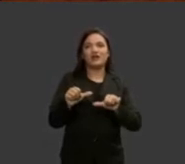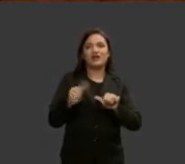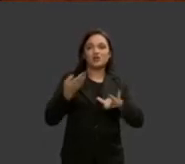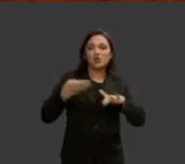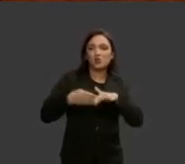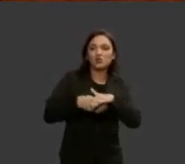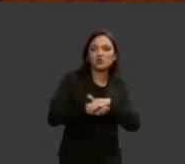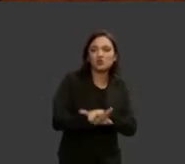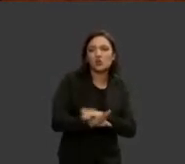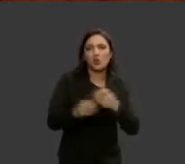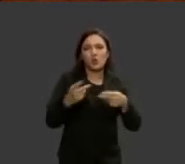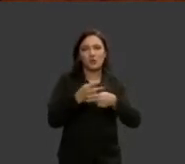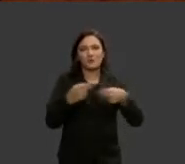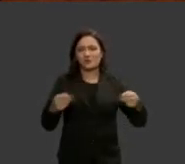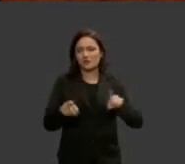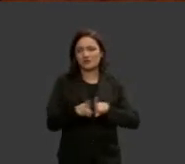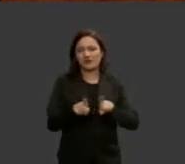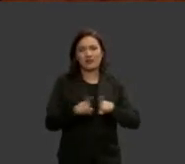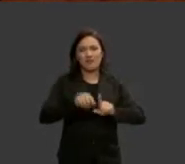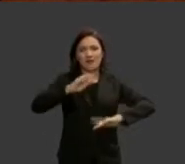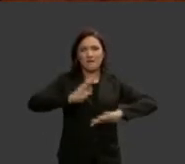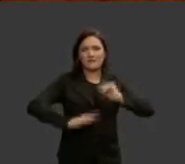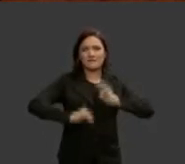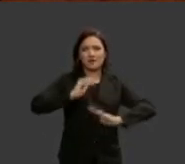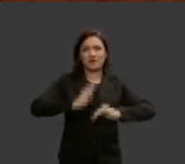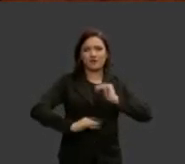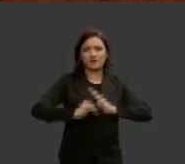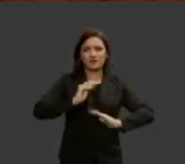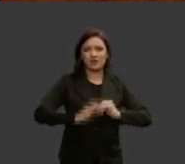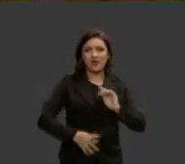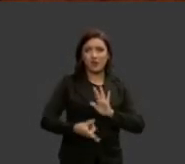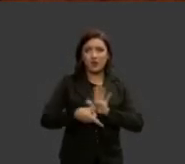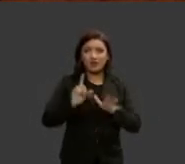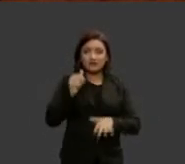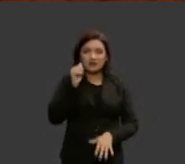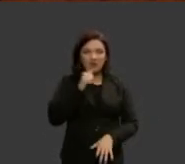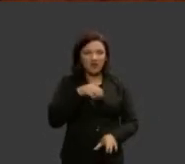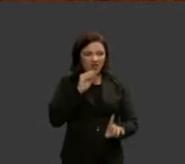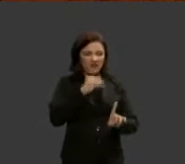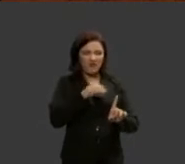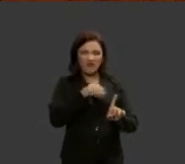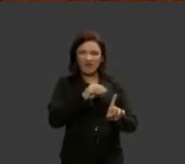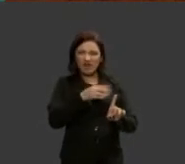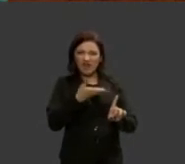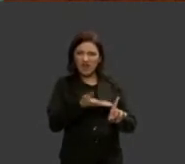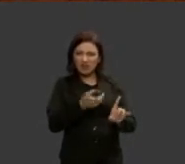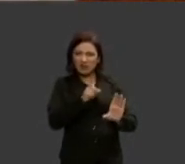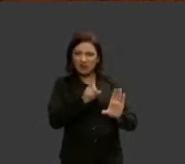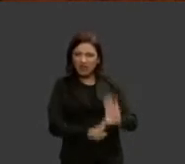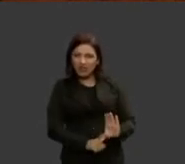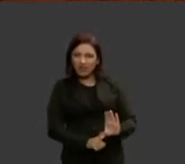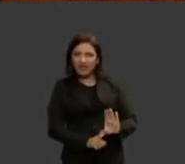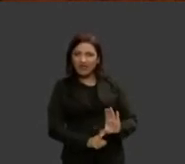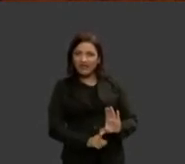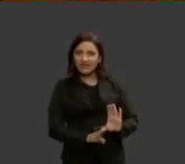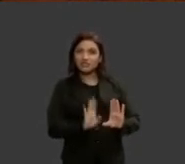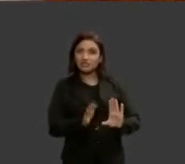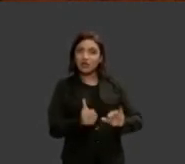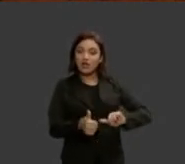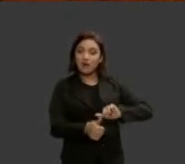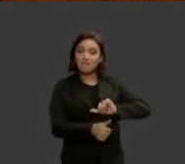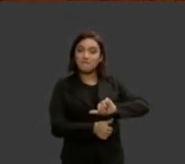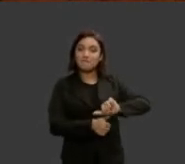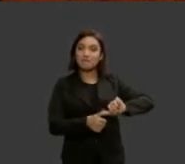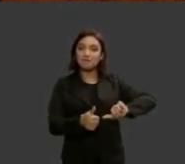diversas áreas profissionais a imagem de fragilidade e dependência foi se amoldando